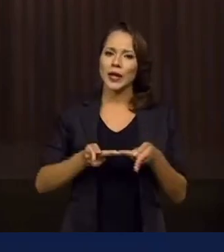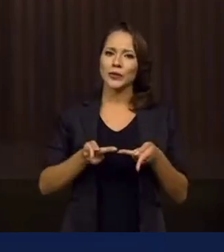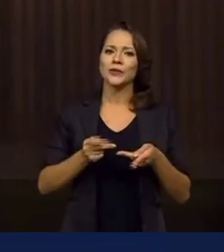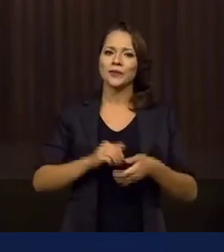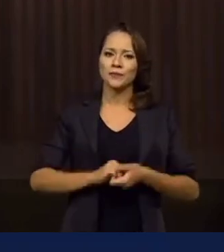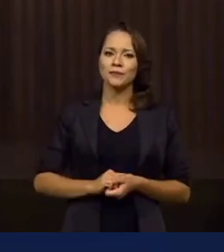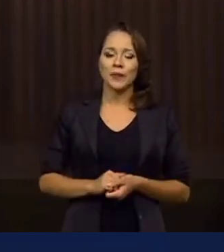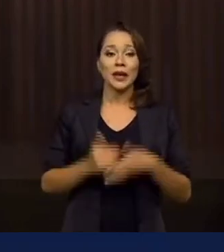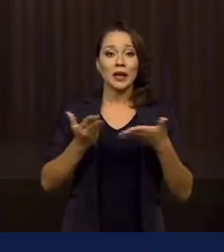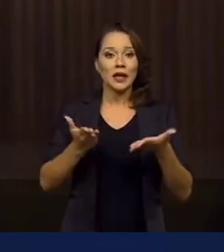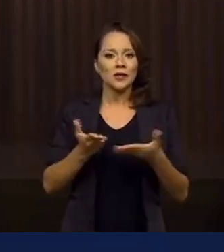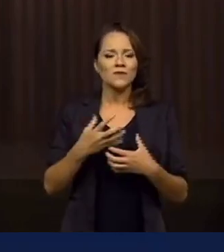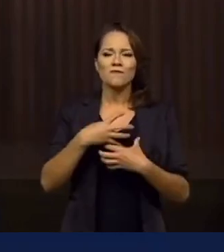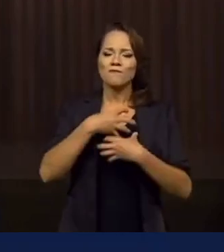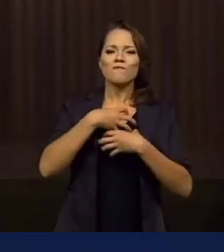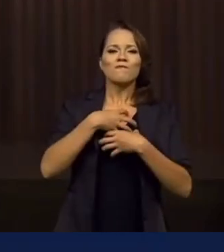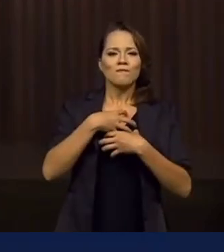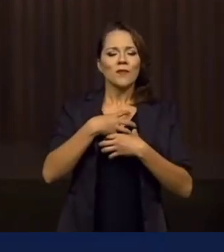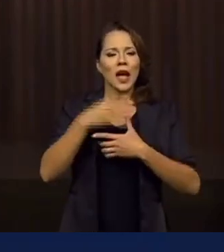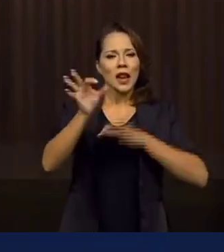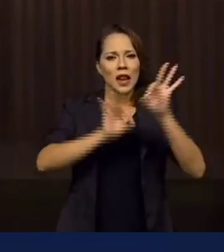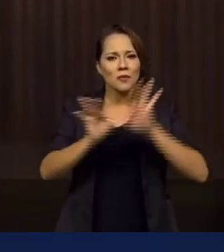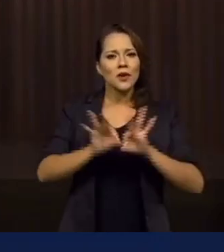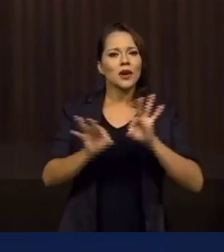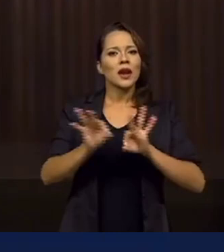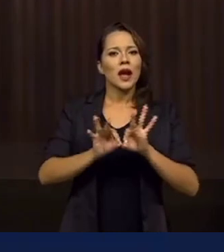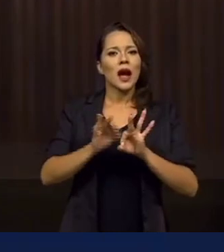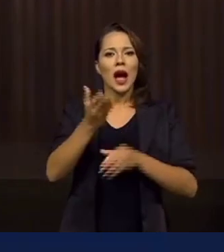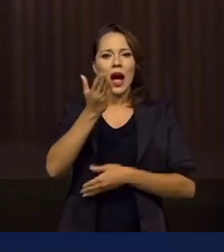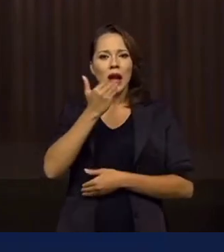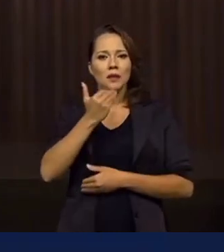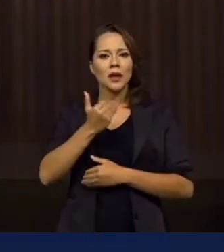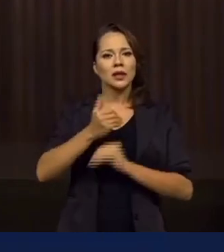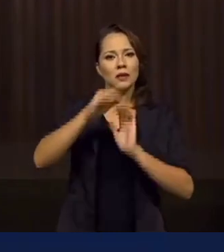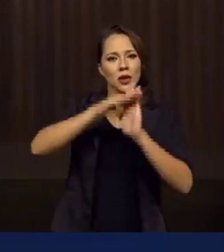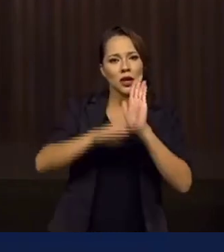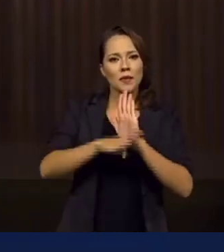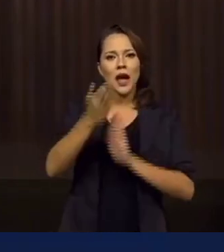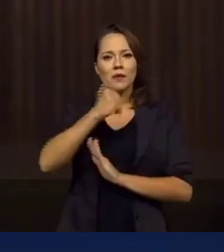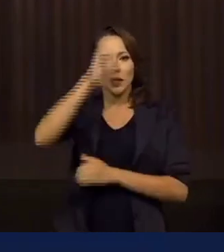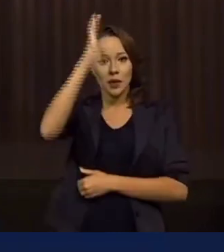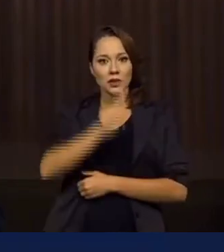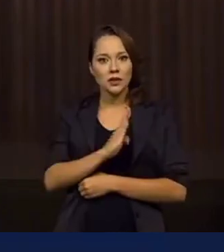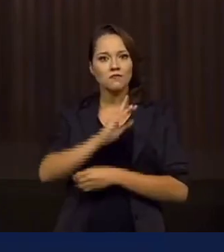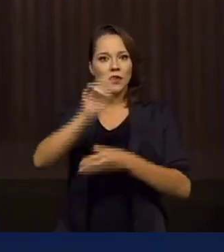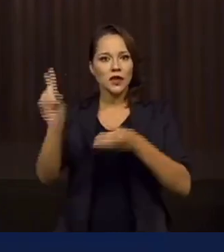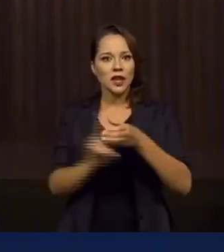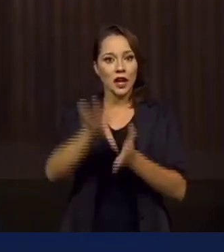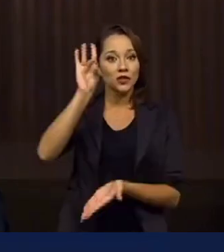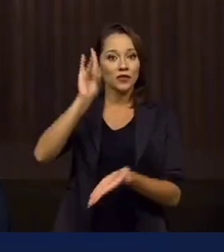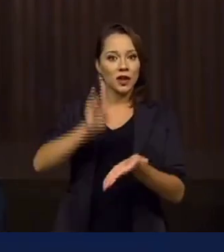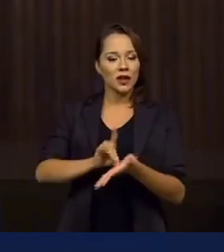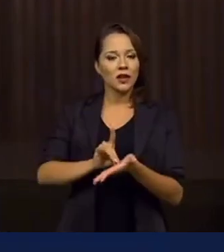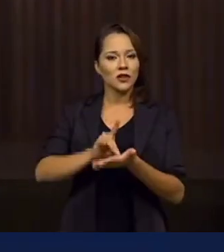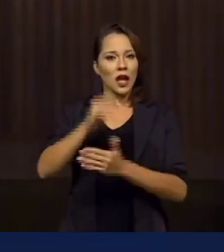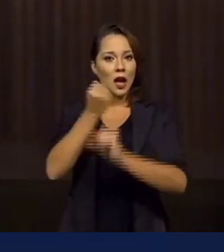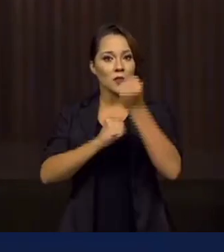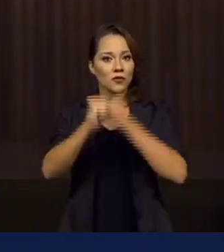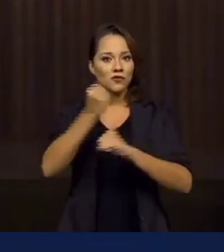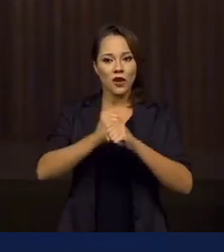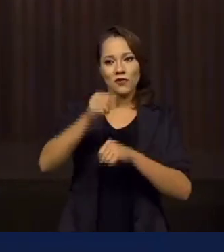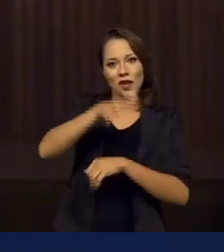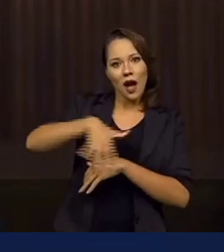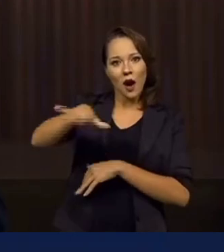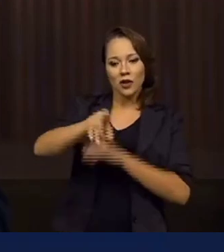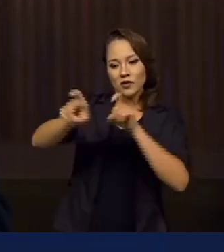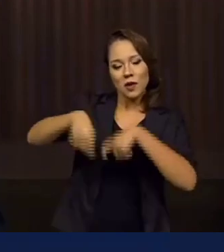Isso nos moveu a estruturar o programa Alimenta Brasil, que vai integrar de verdade a produção do agricultor